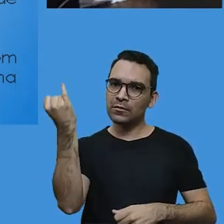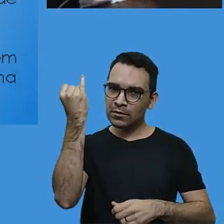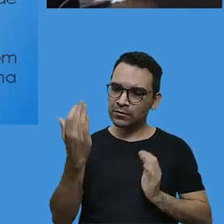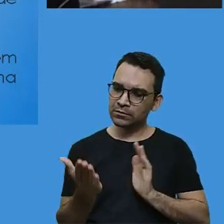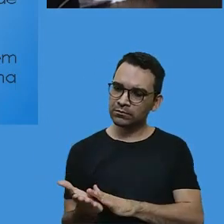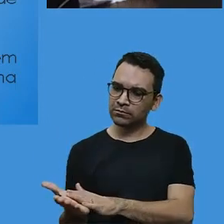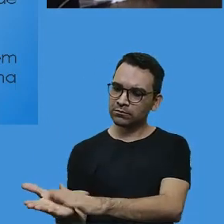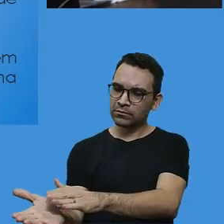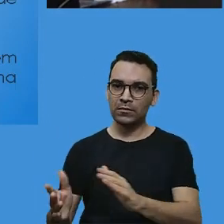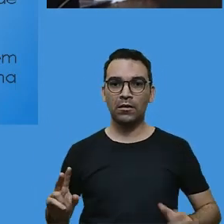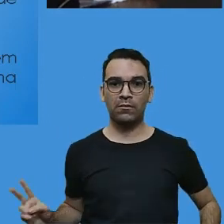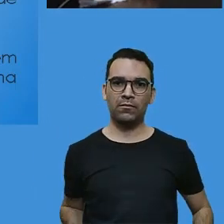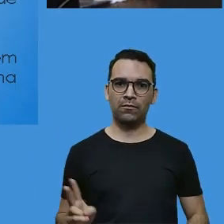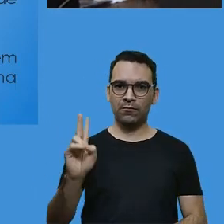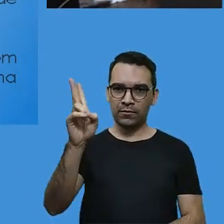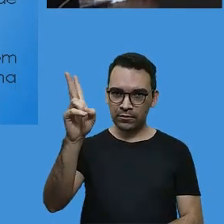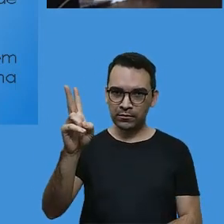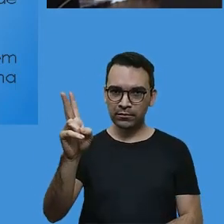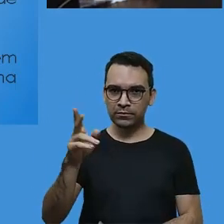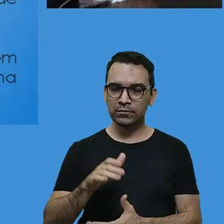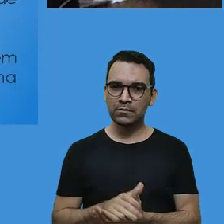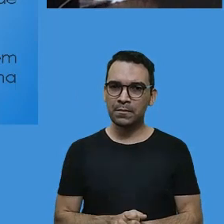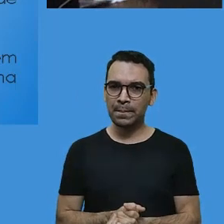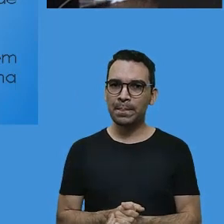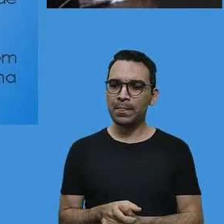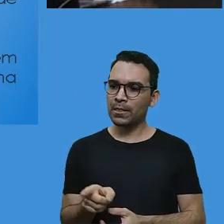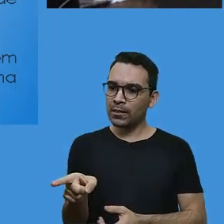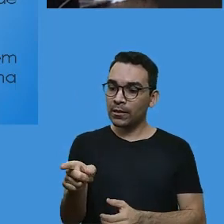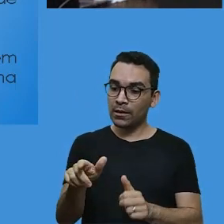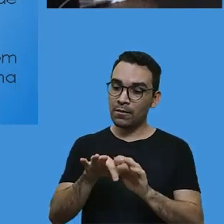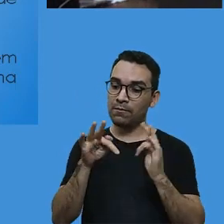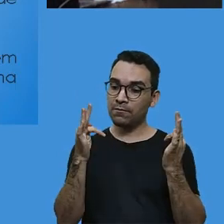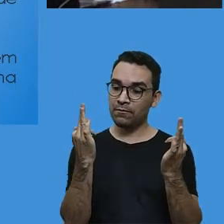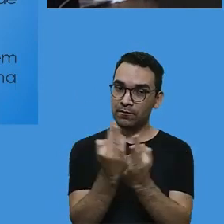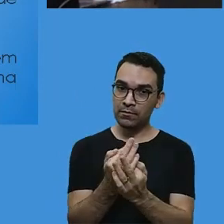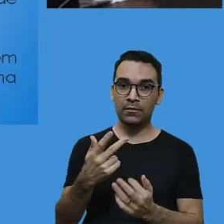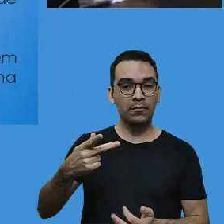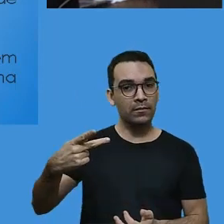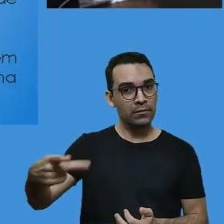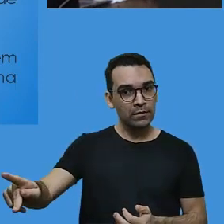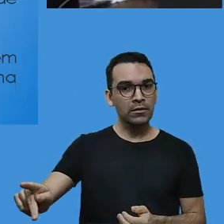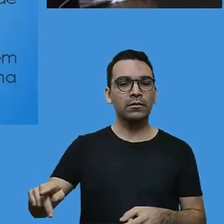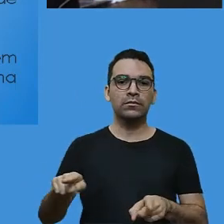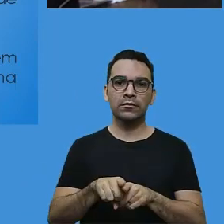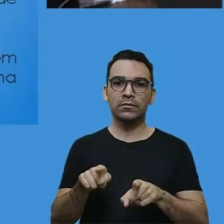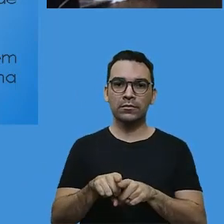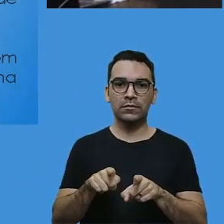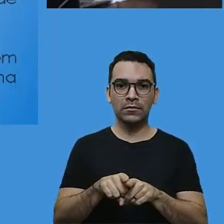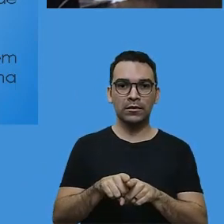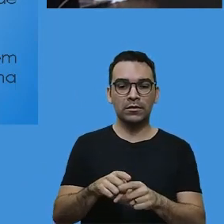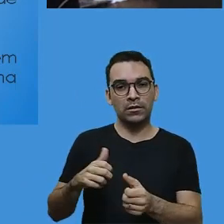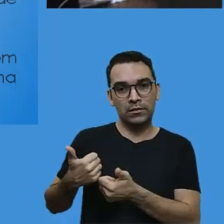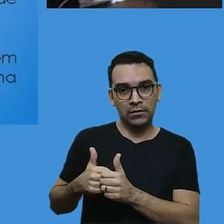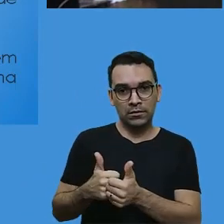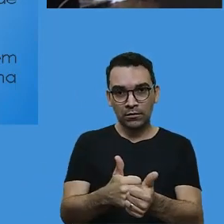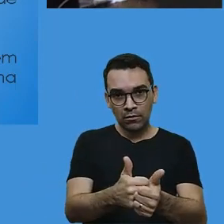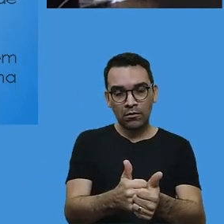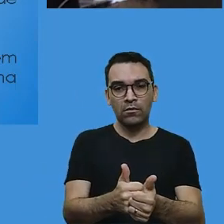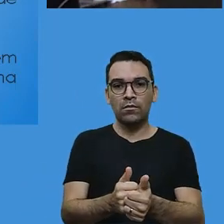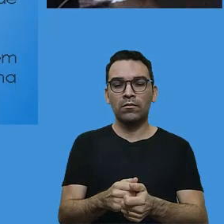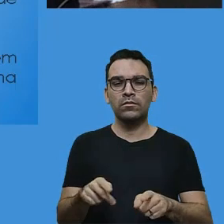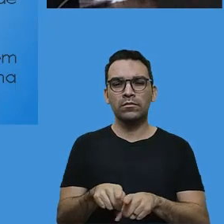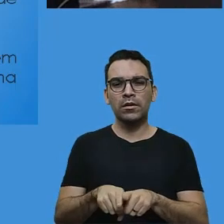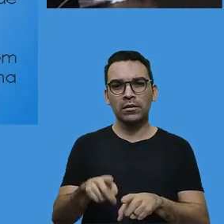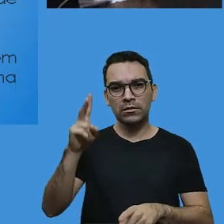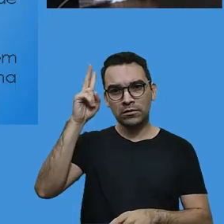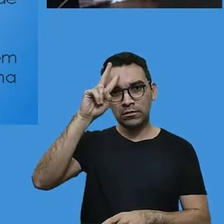a proximidade com o aluno e com a família. Conhecer a sua história. E